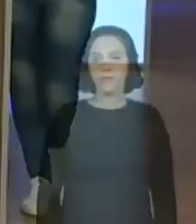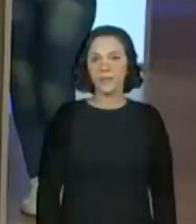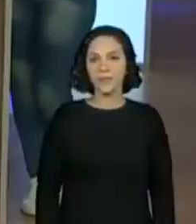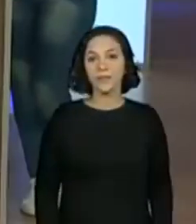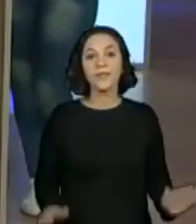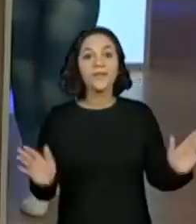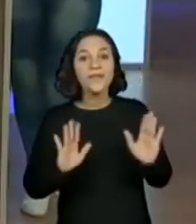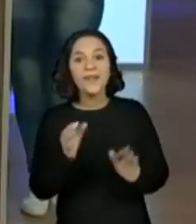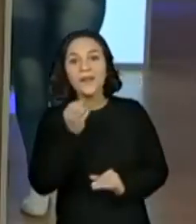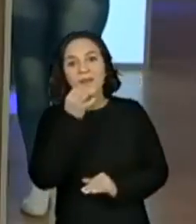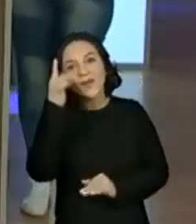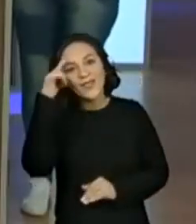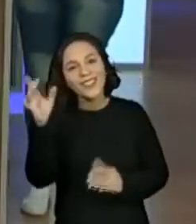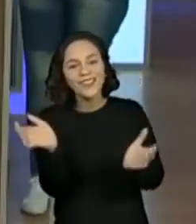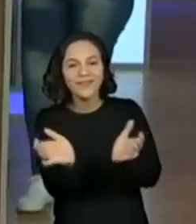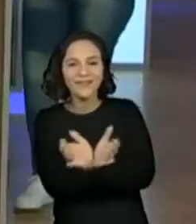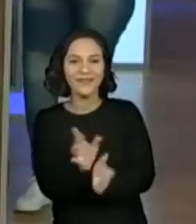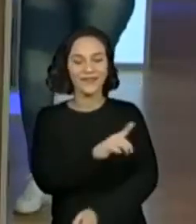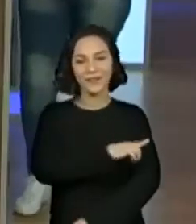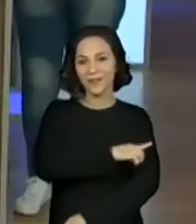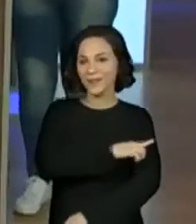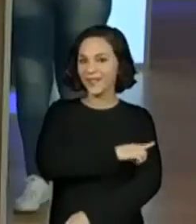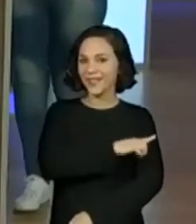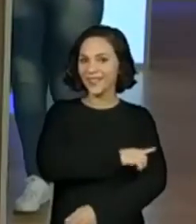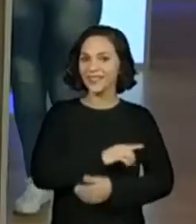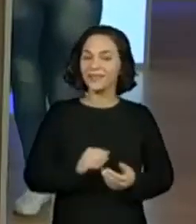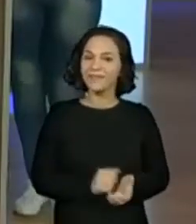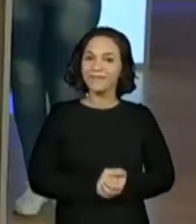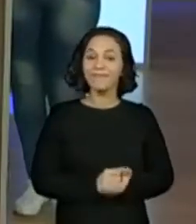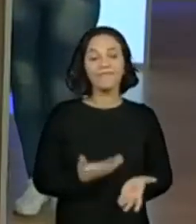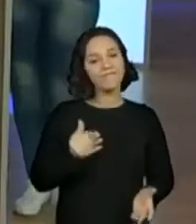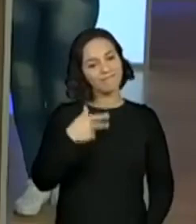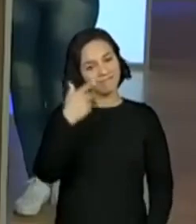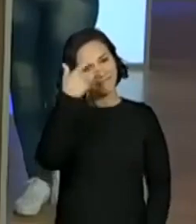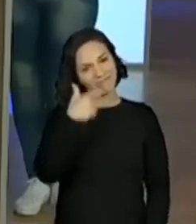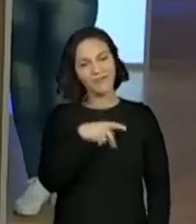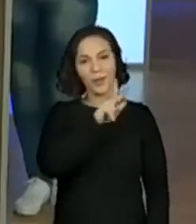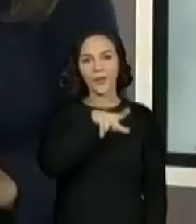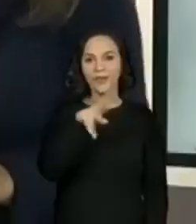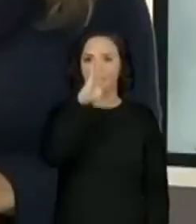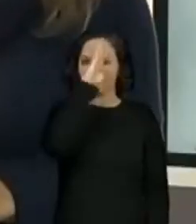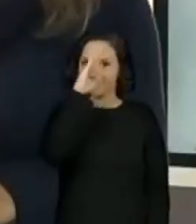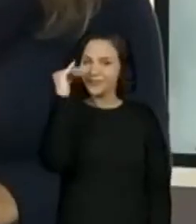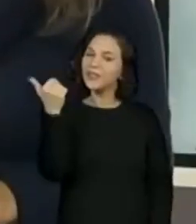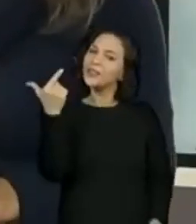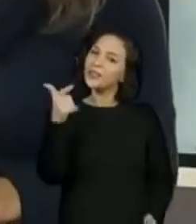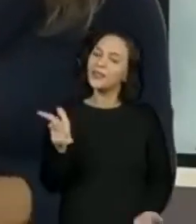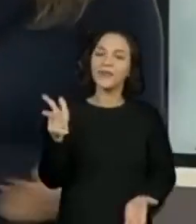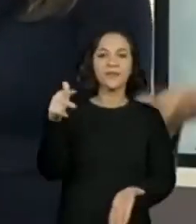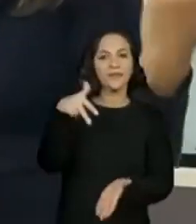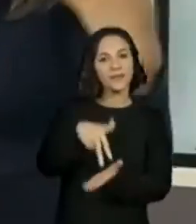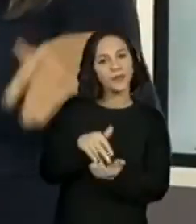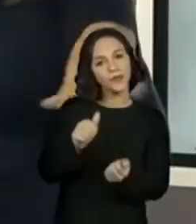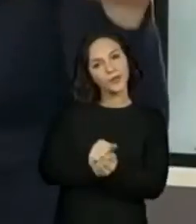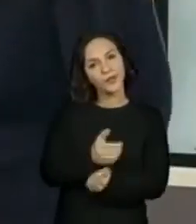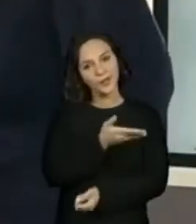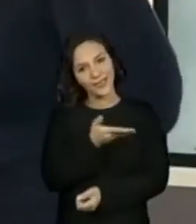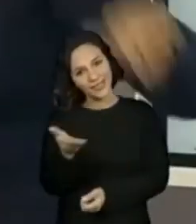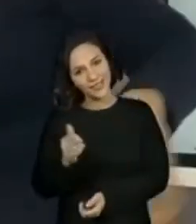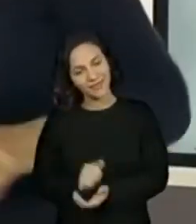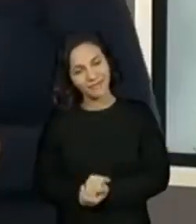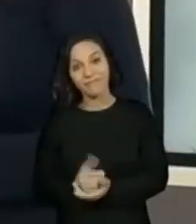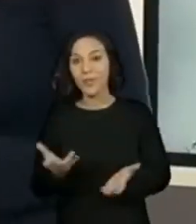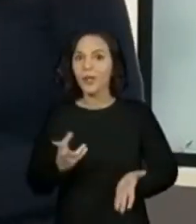Bom dia, turminha do primeiro ano! Professora Regiane, mais uma vez aqui com vocês. A gente vai